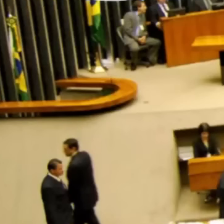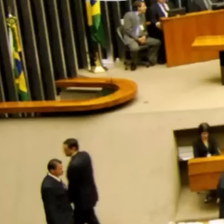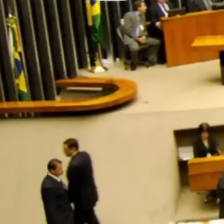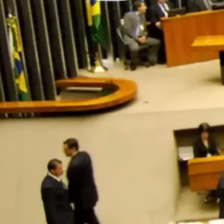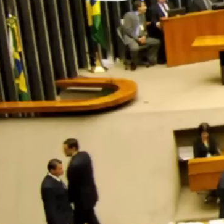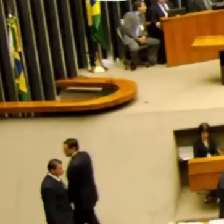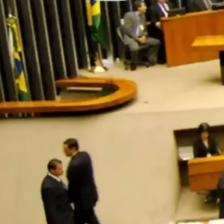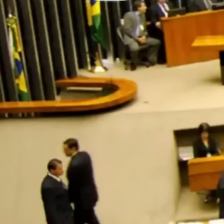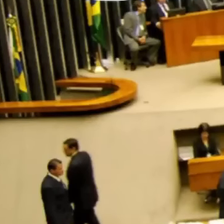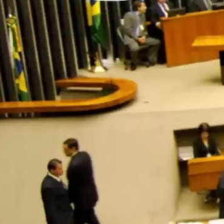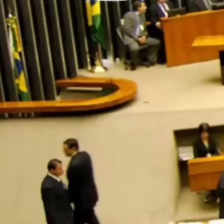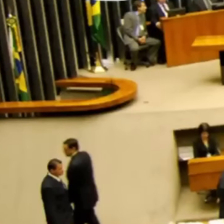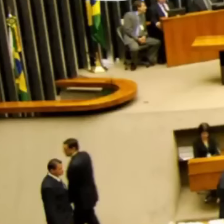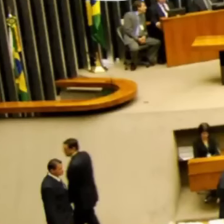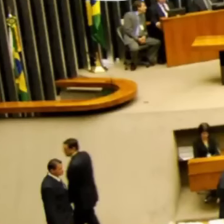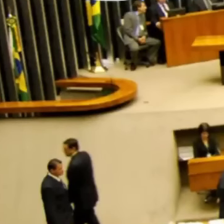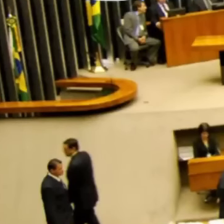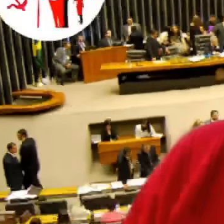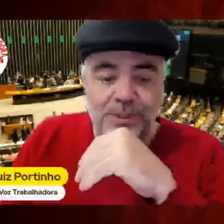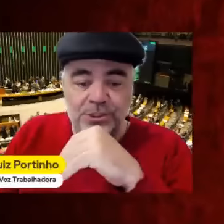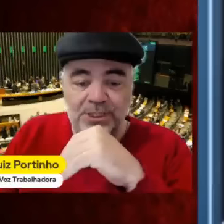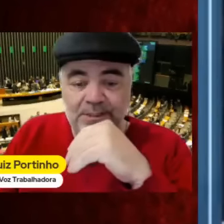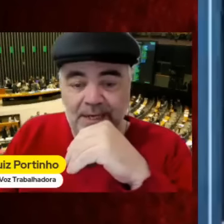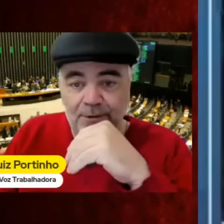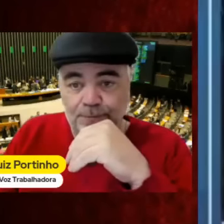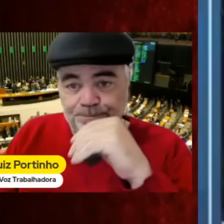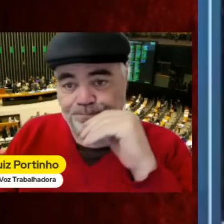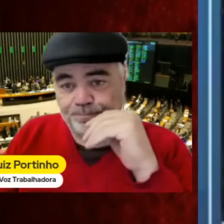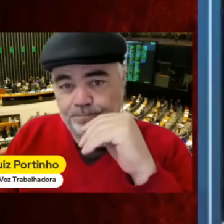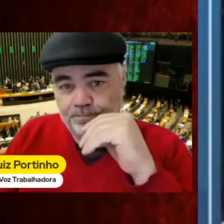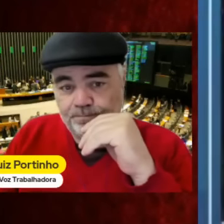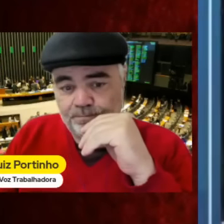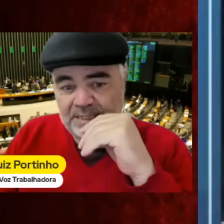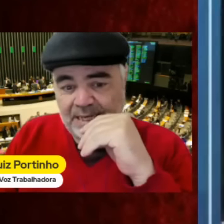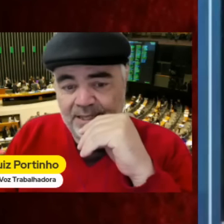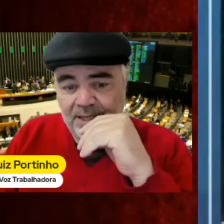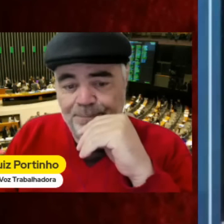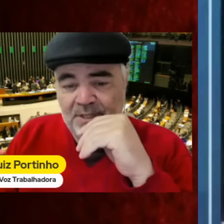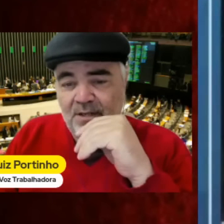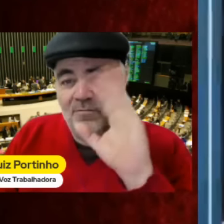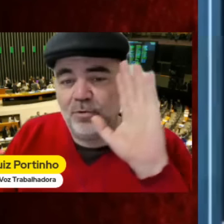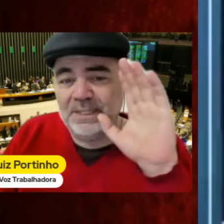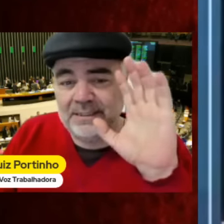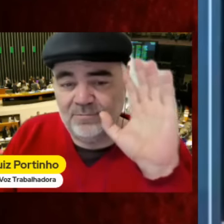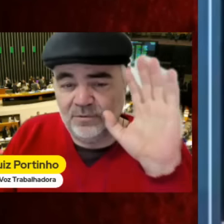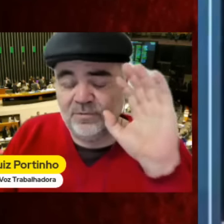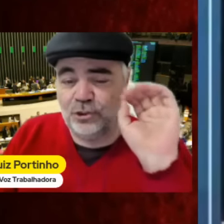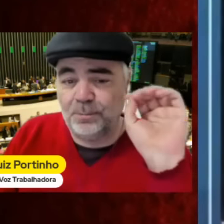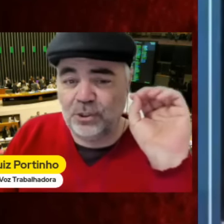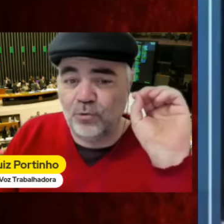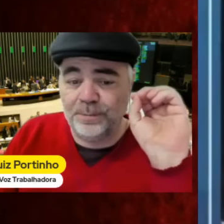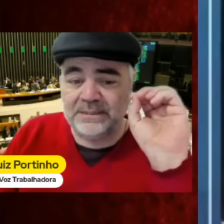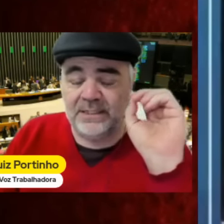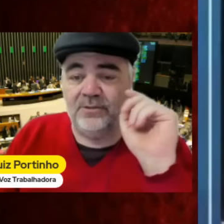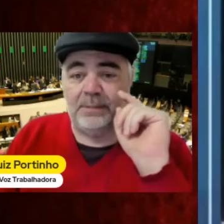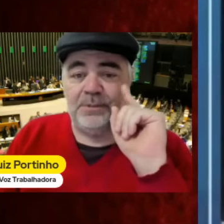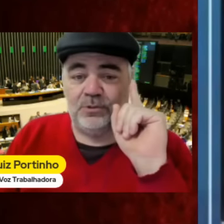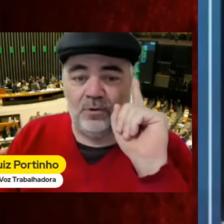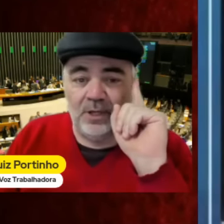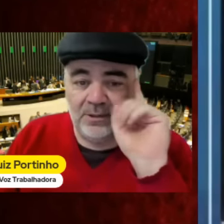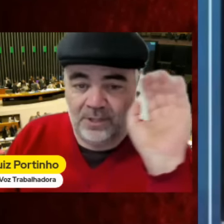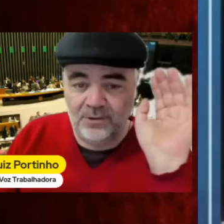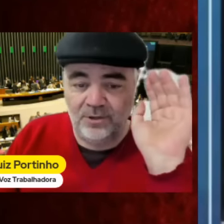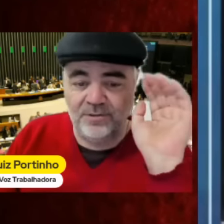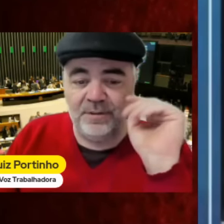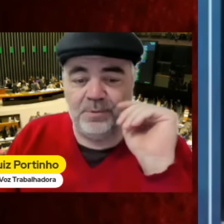Já vou começar, já vou começar trazendo aqui, já trago aqui, vou começar, vou só botar o comecinho, tá